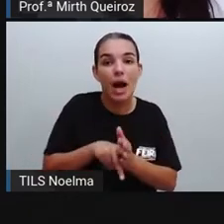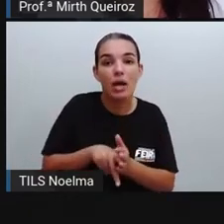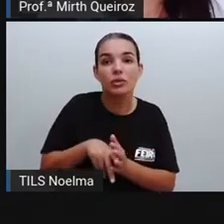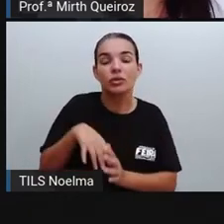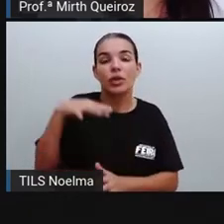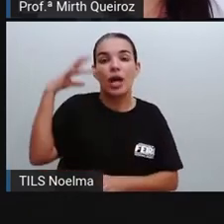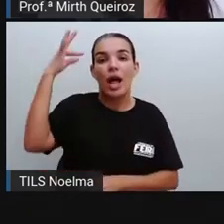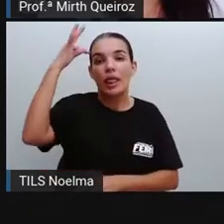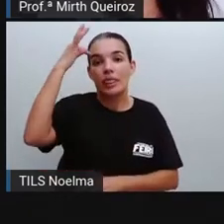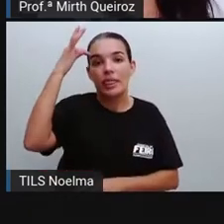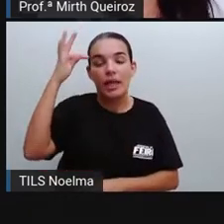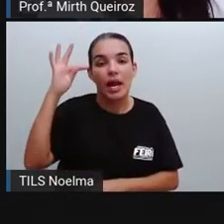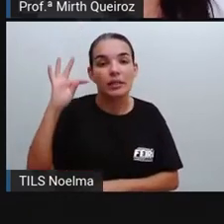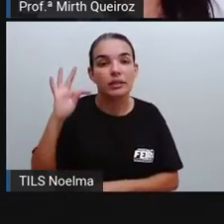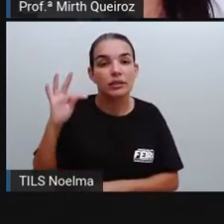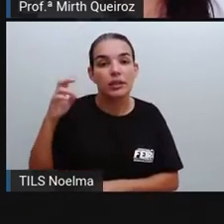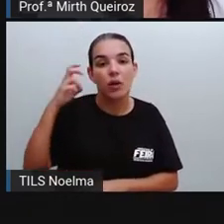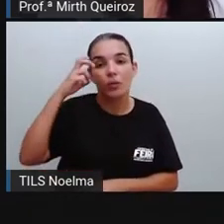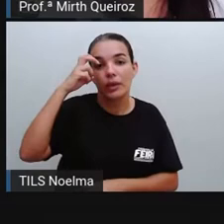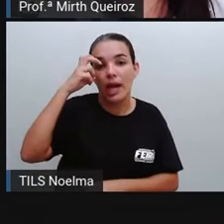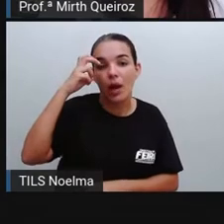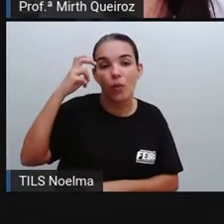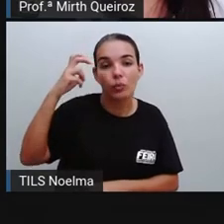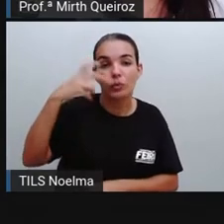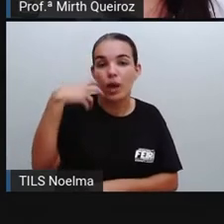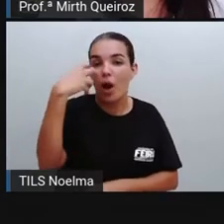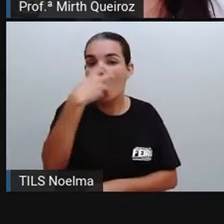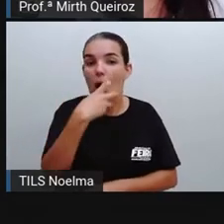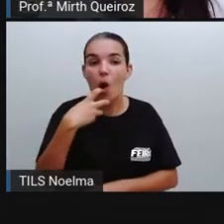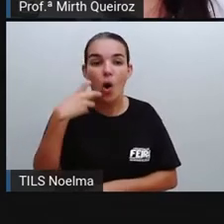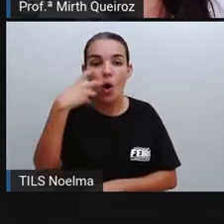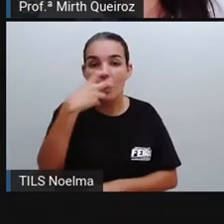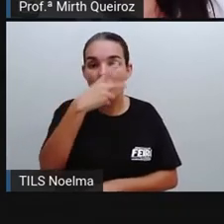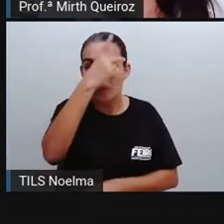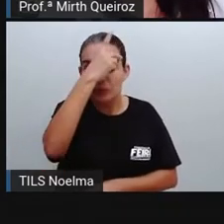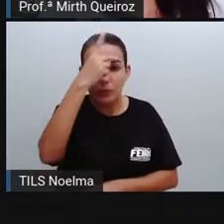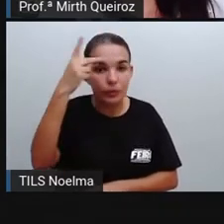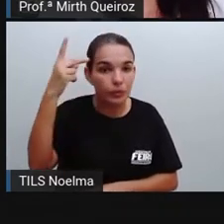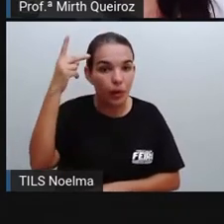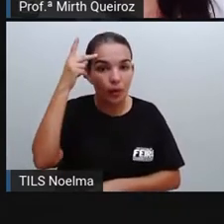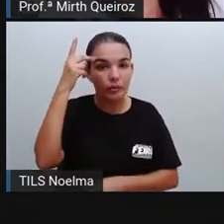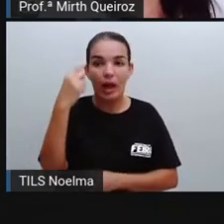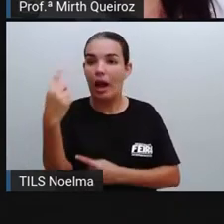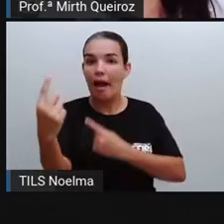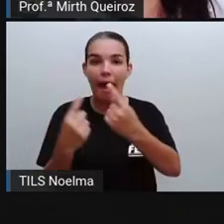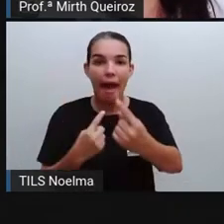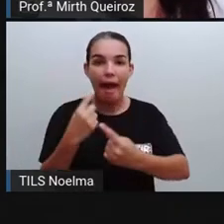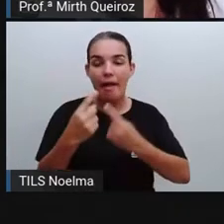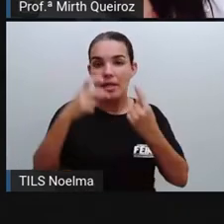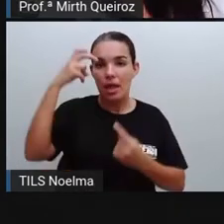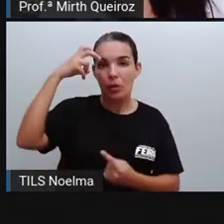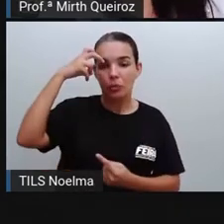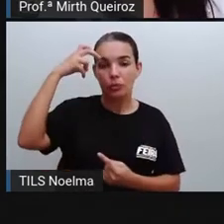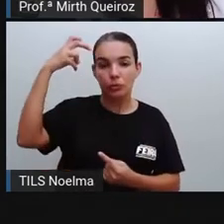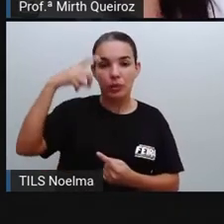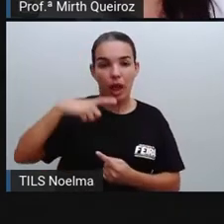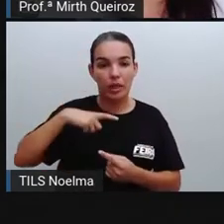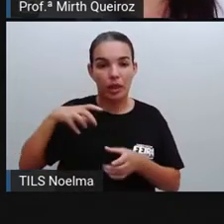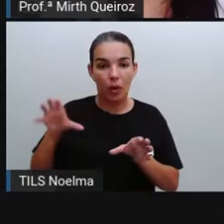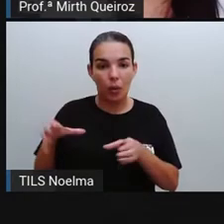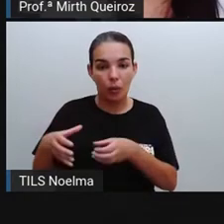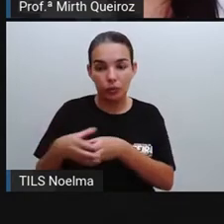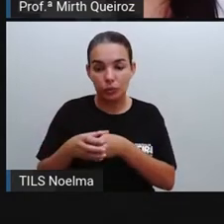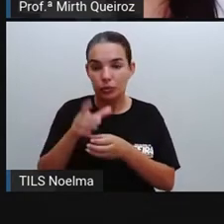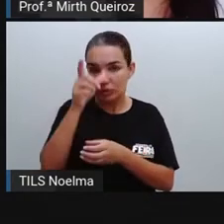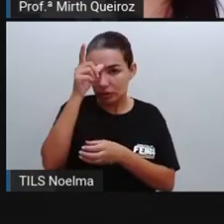oral que vai passando de geração para geração. Cada cultura tem o seu conjunto de lendas. Se vocês forem estudar aí